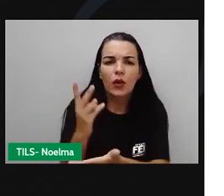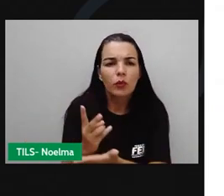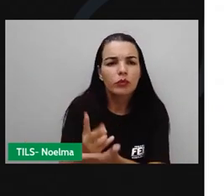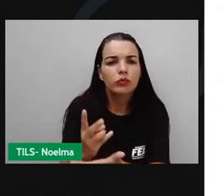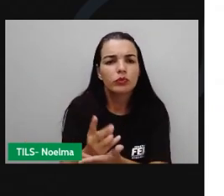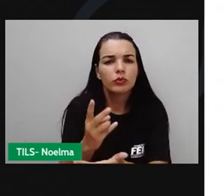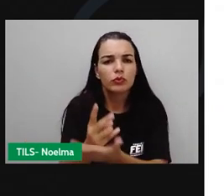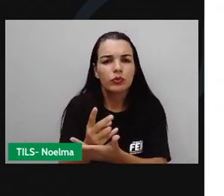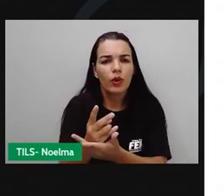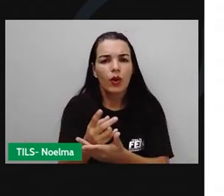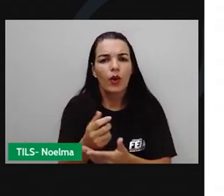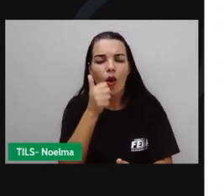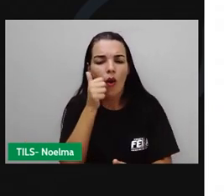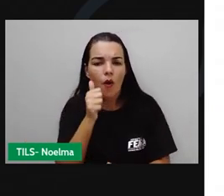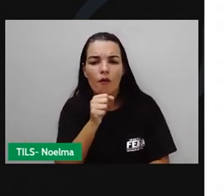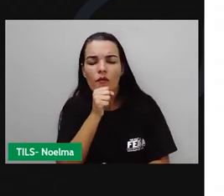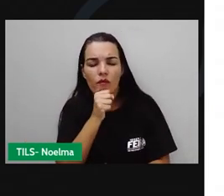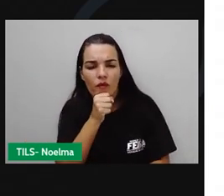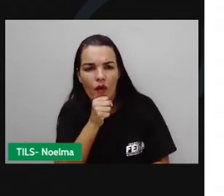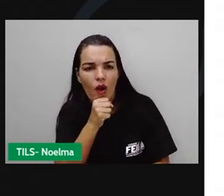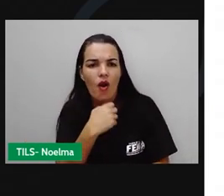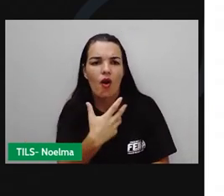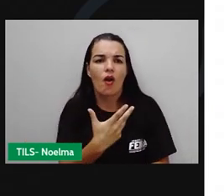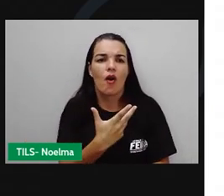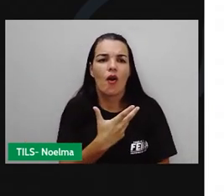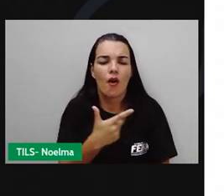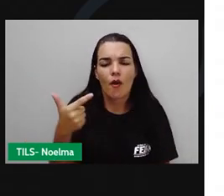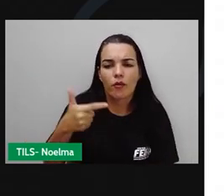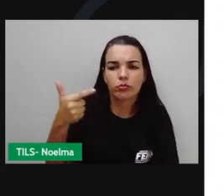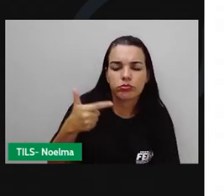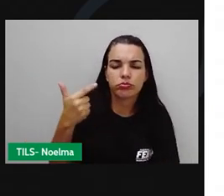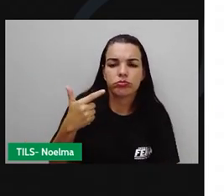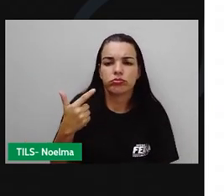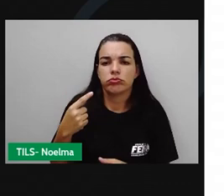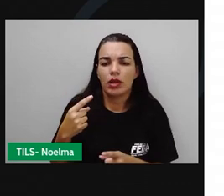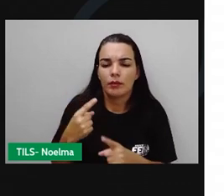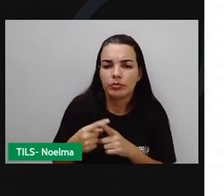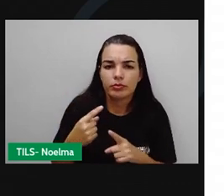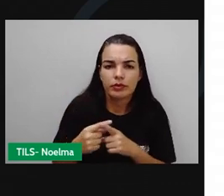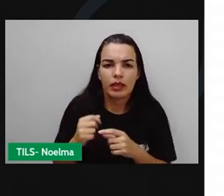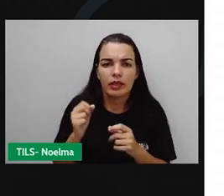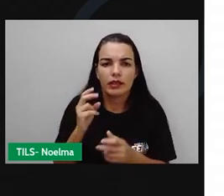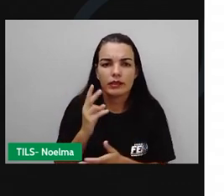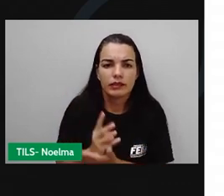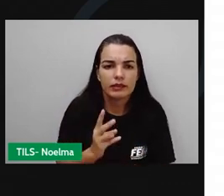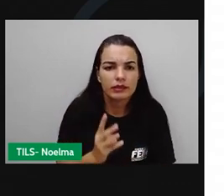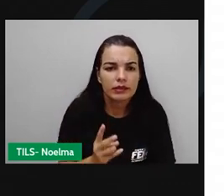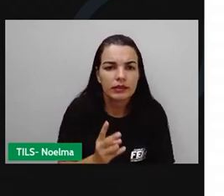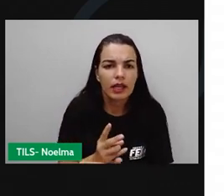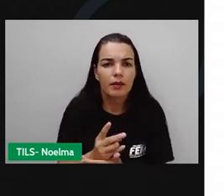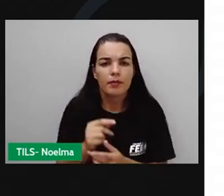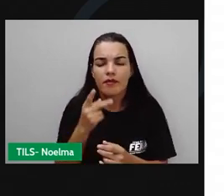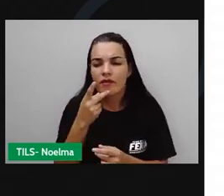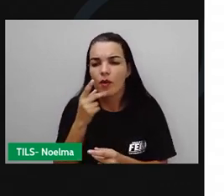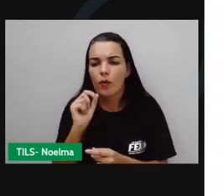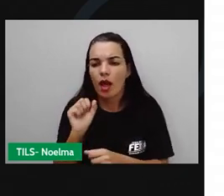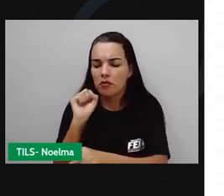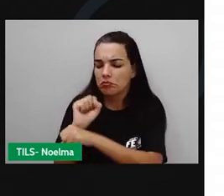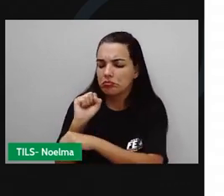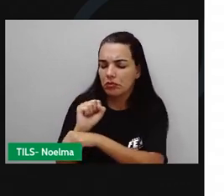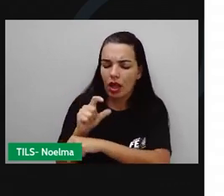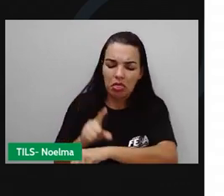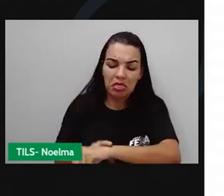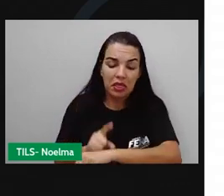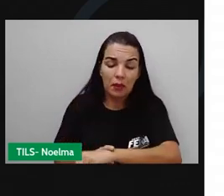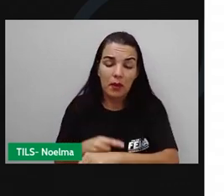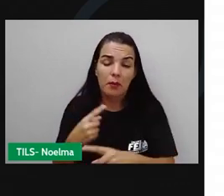avós, nossas bisavós, todos de estar fazendo o terço quando ficou interrompido por determinado tempo, talvez por